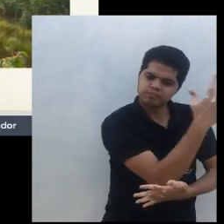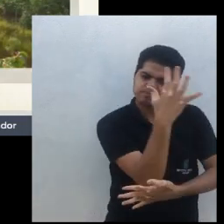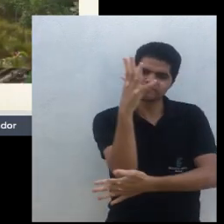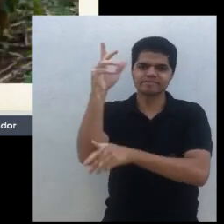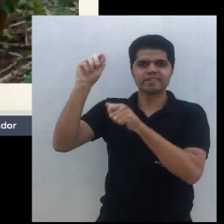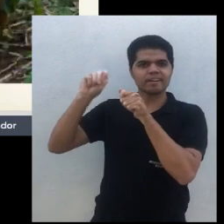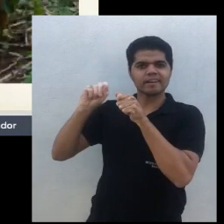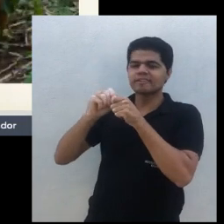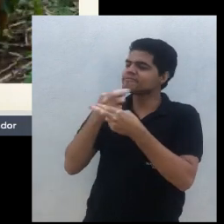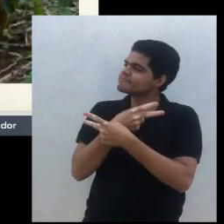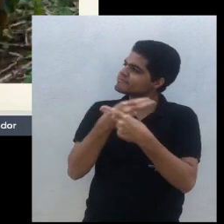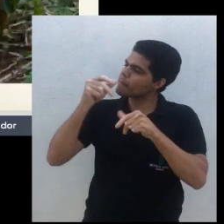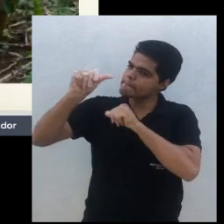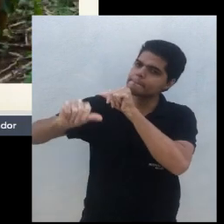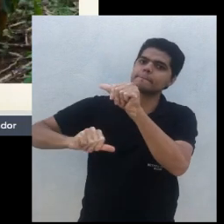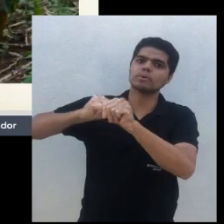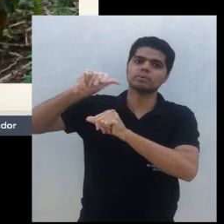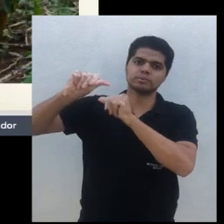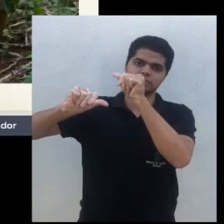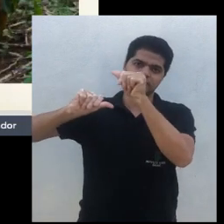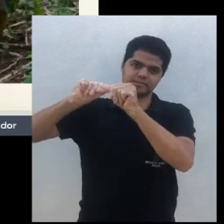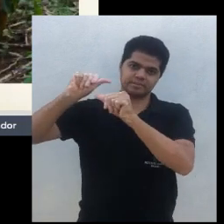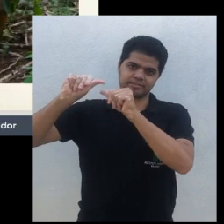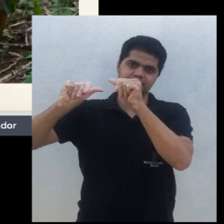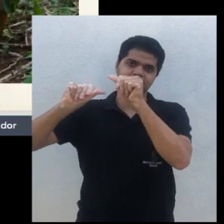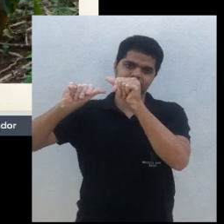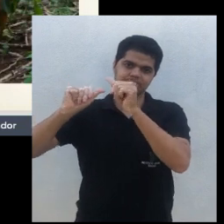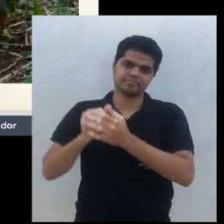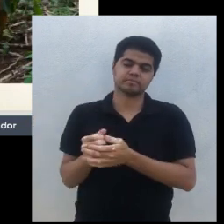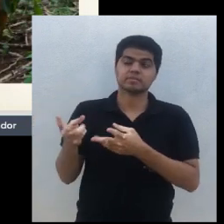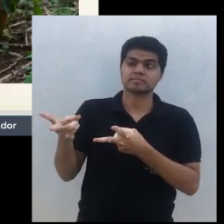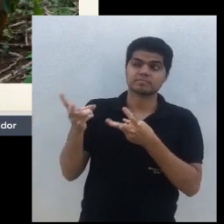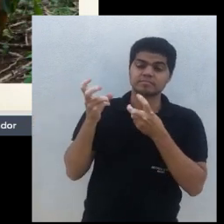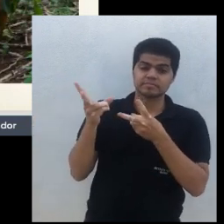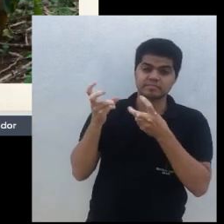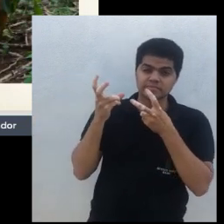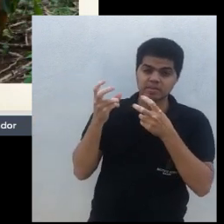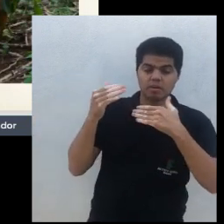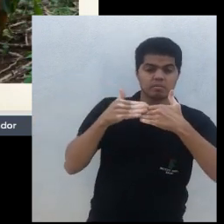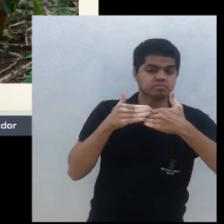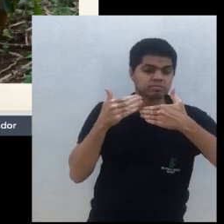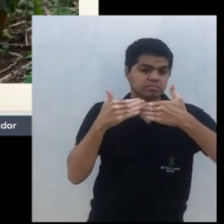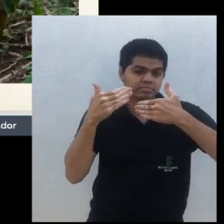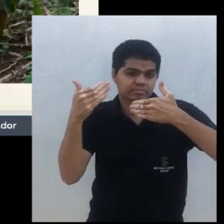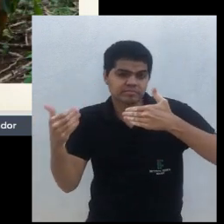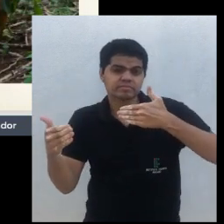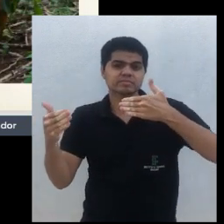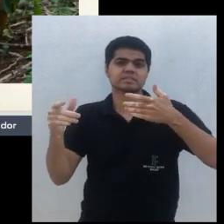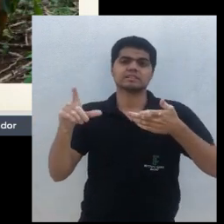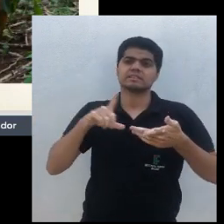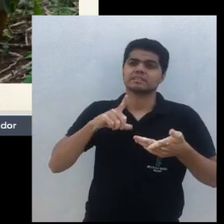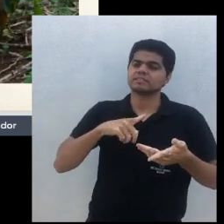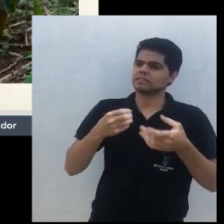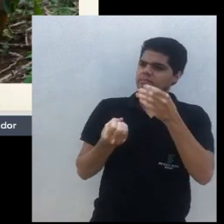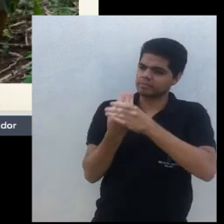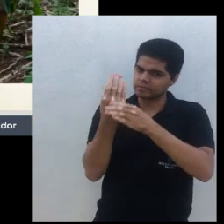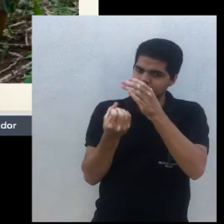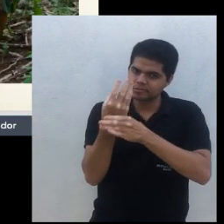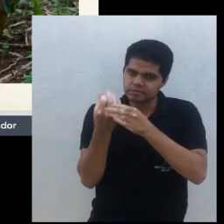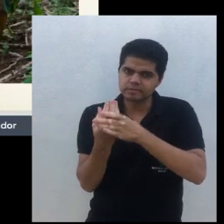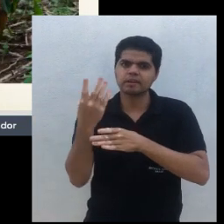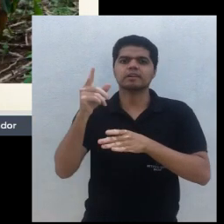Aí está dentro de todos aqueles princípios. Então, nessa caracterização dos processos, a agrofloresta ela vai te dar